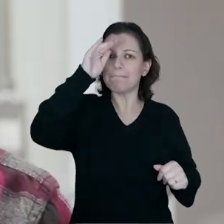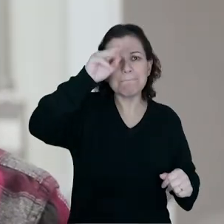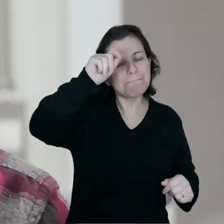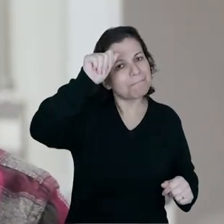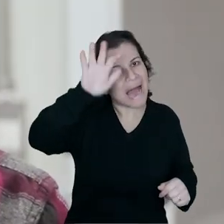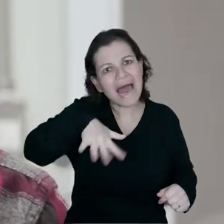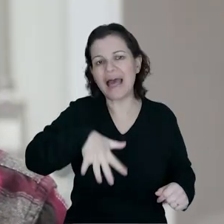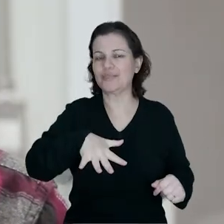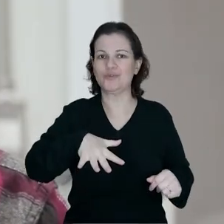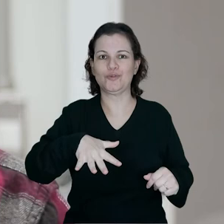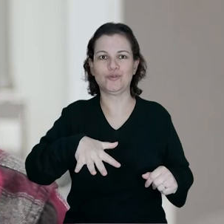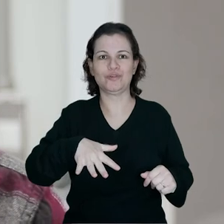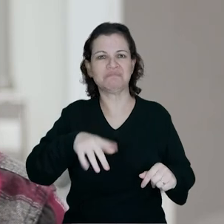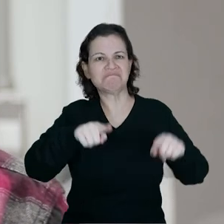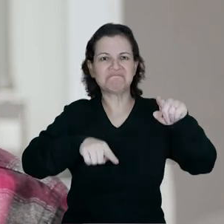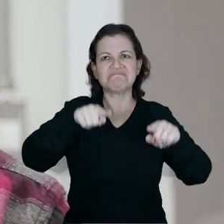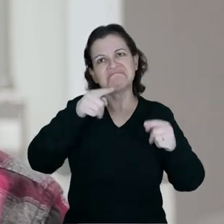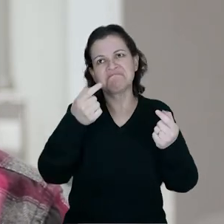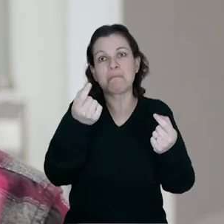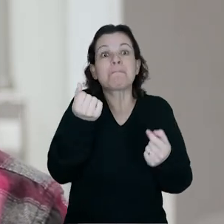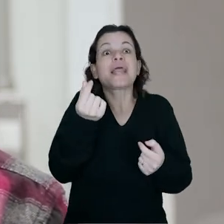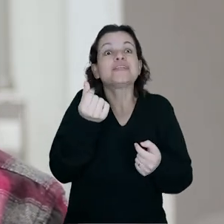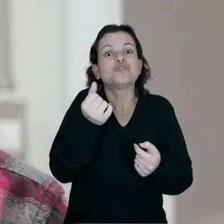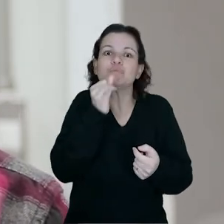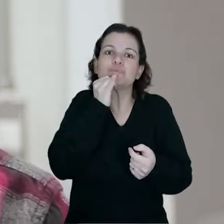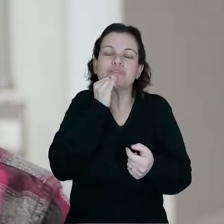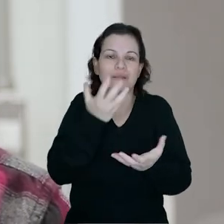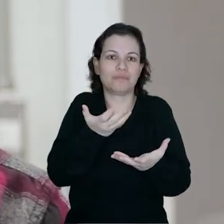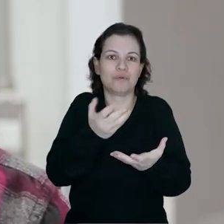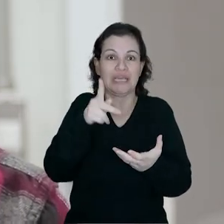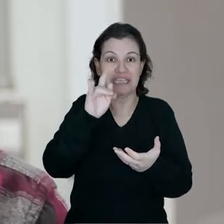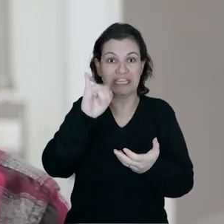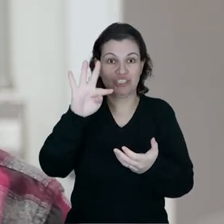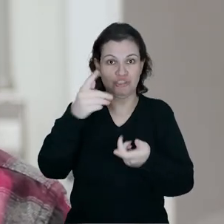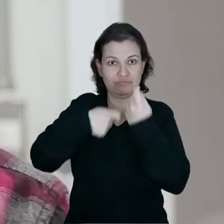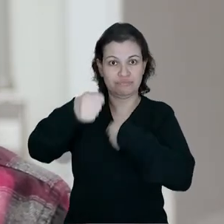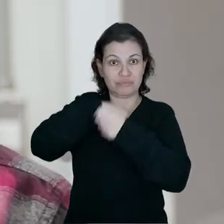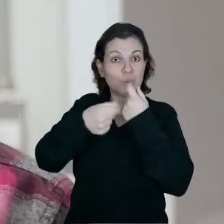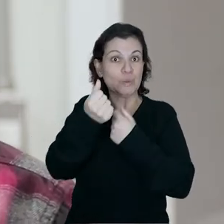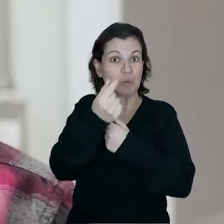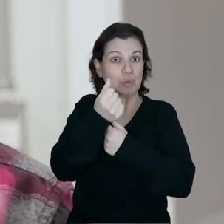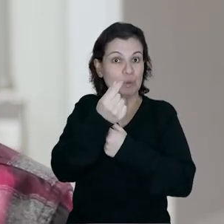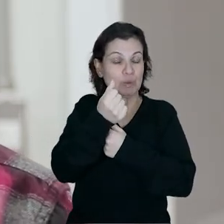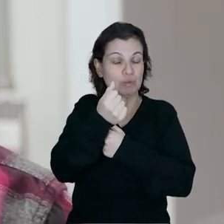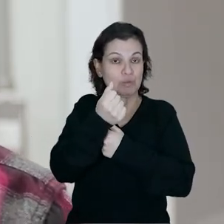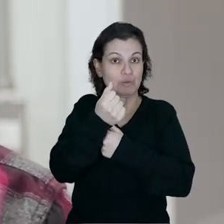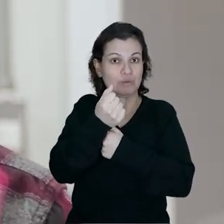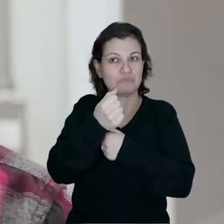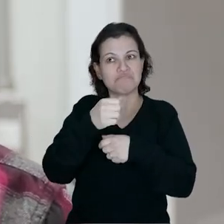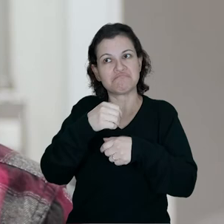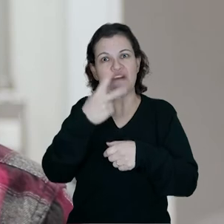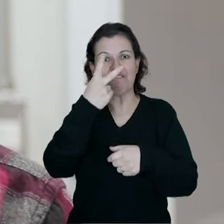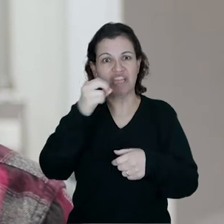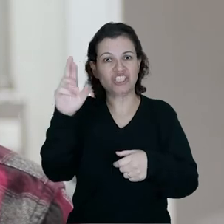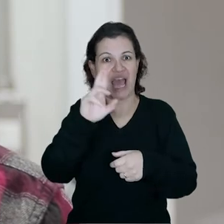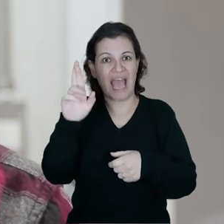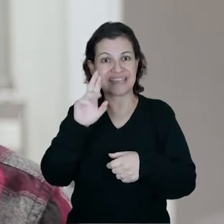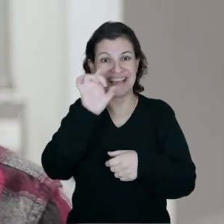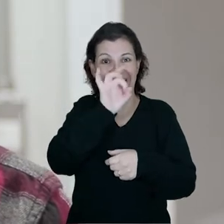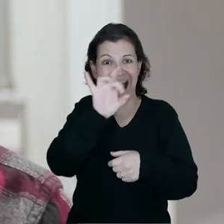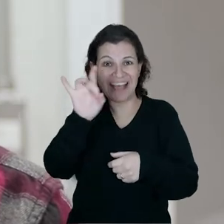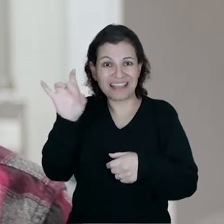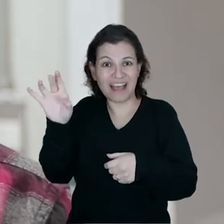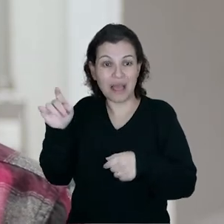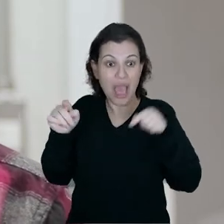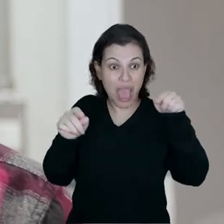mais barato. Um estimativo de preço é que os kits comerciais, o custo seja de mais de R$,00